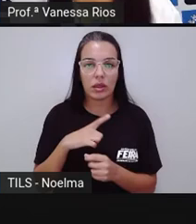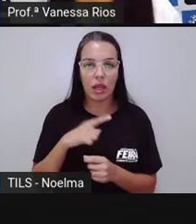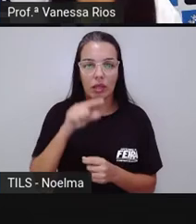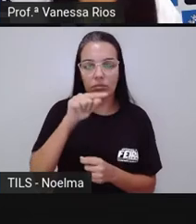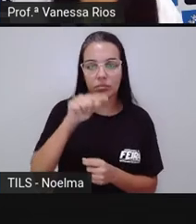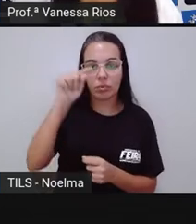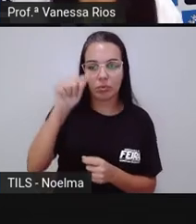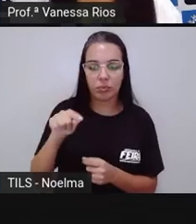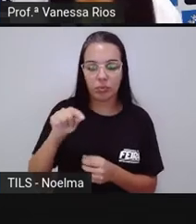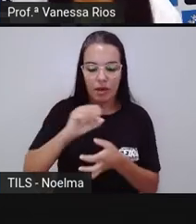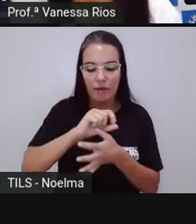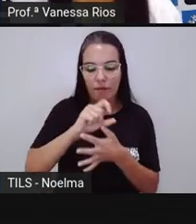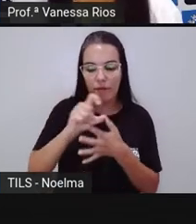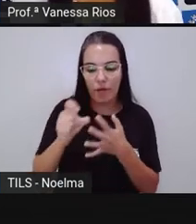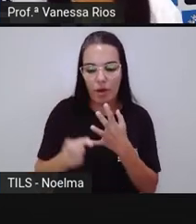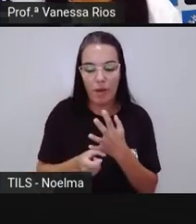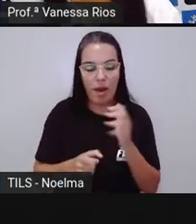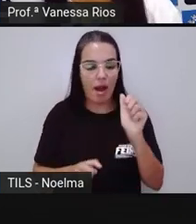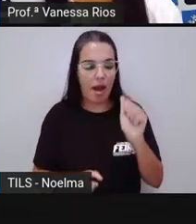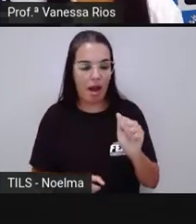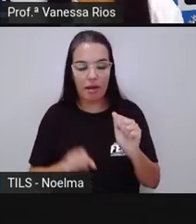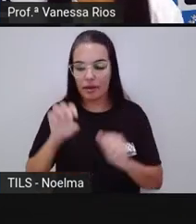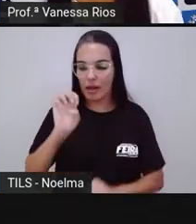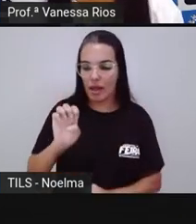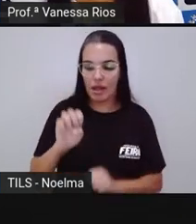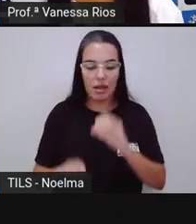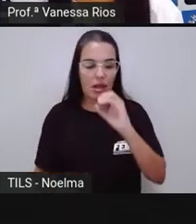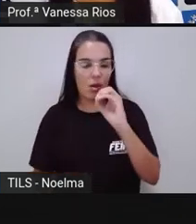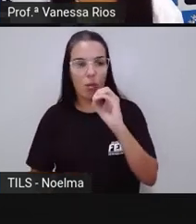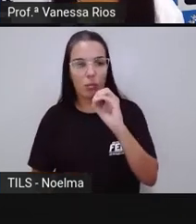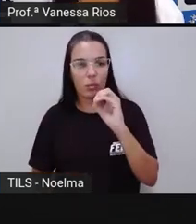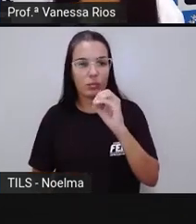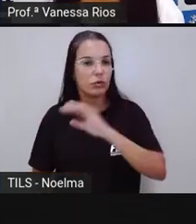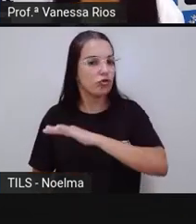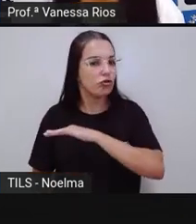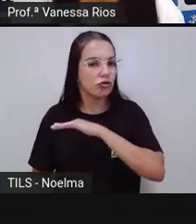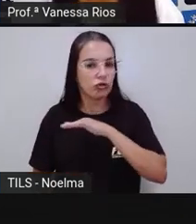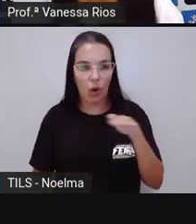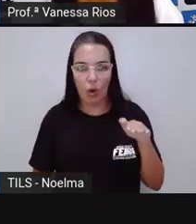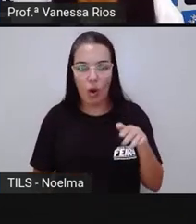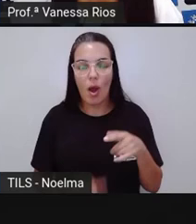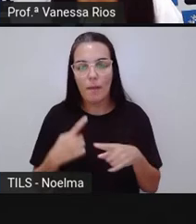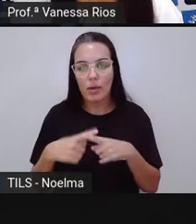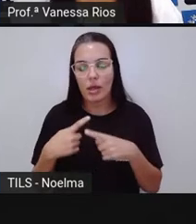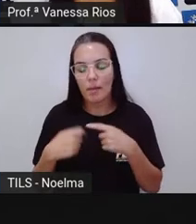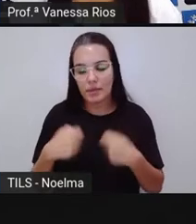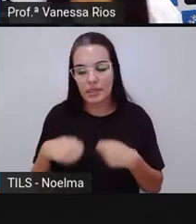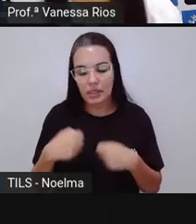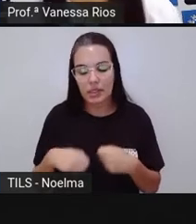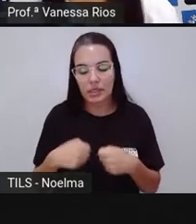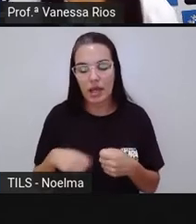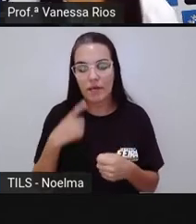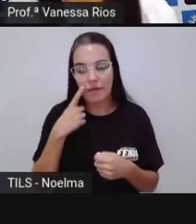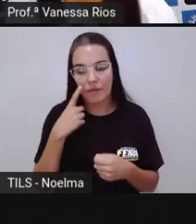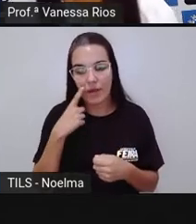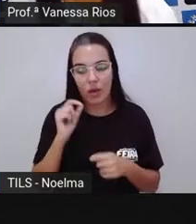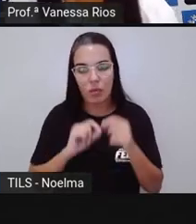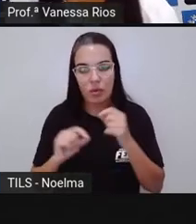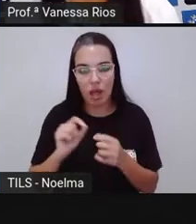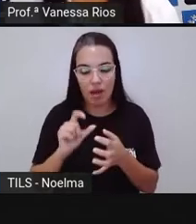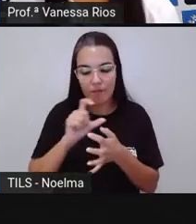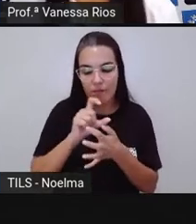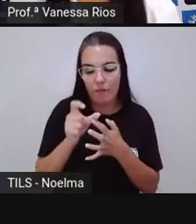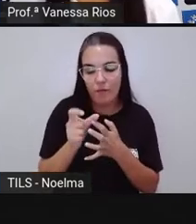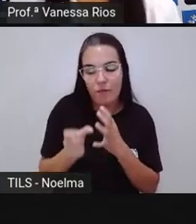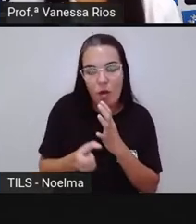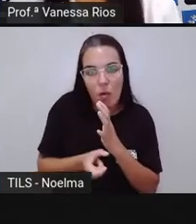sobre as vogais A, E e O. Para marcar que a pronúncia da vogal deve ser fechada.